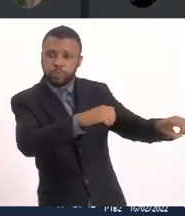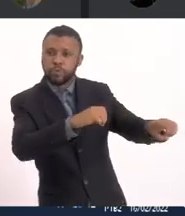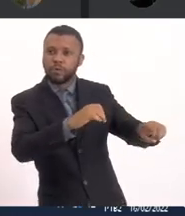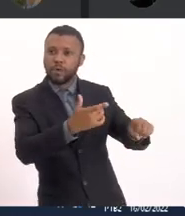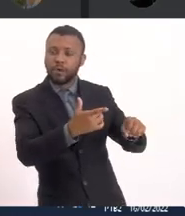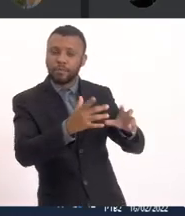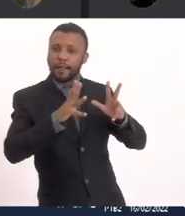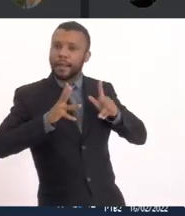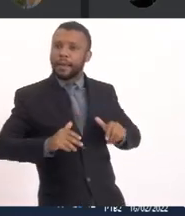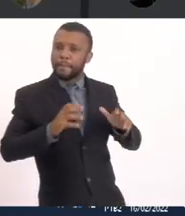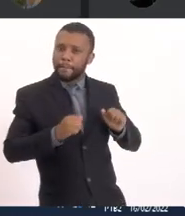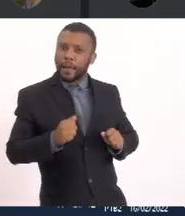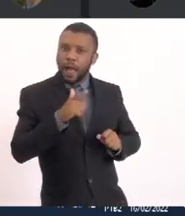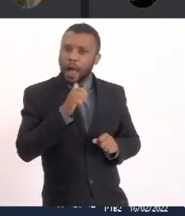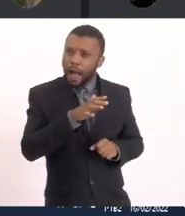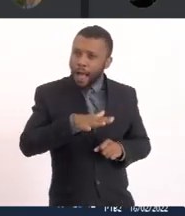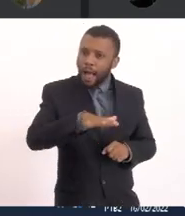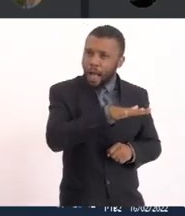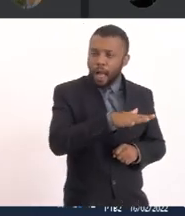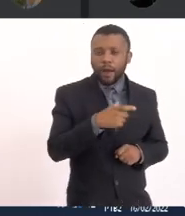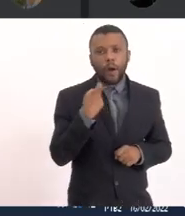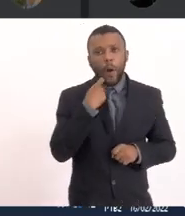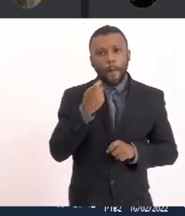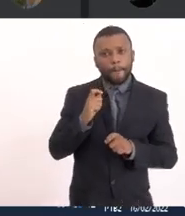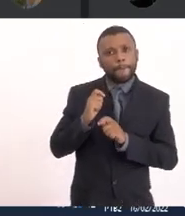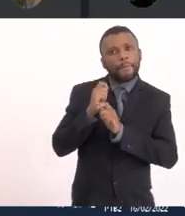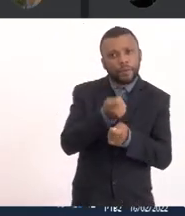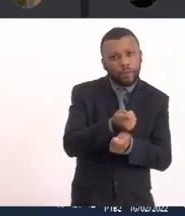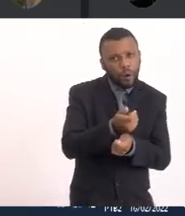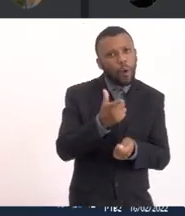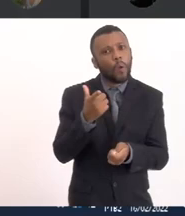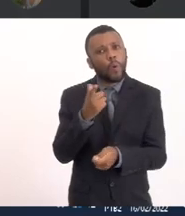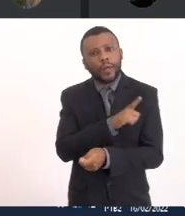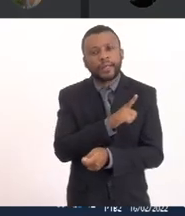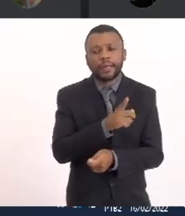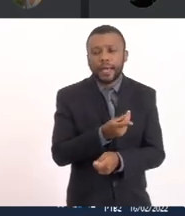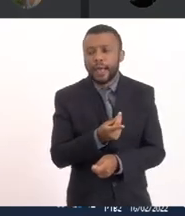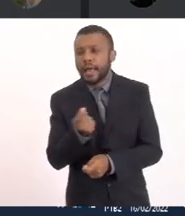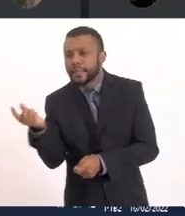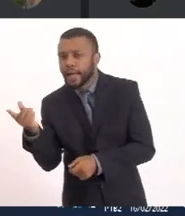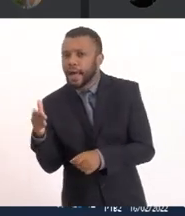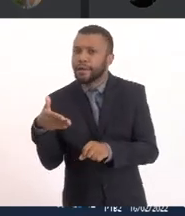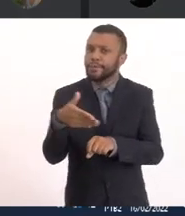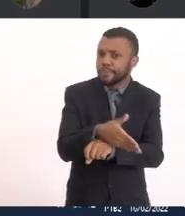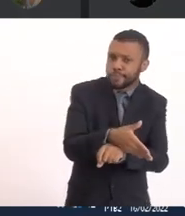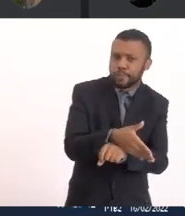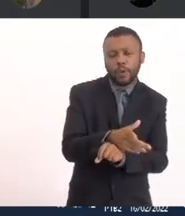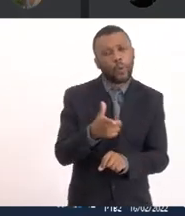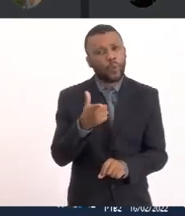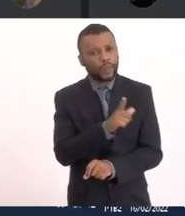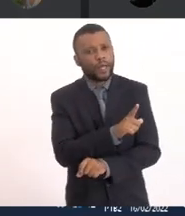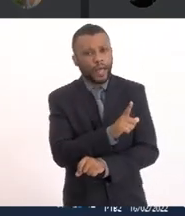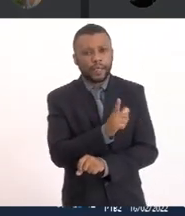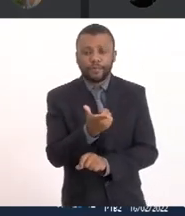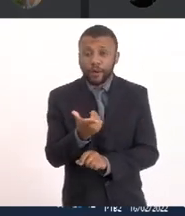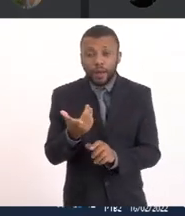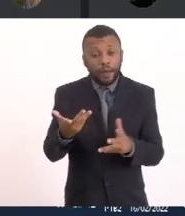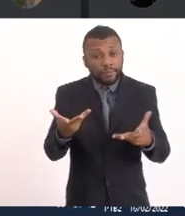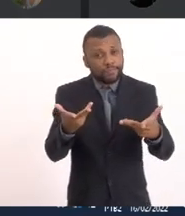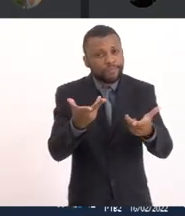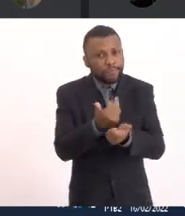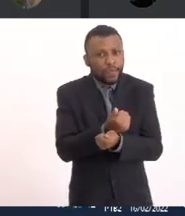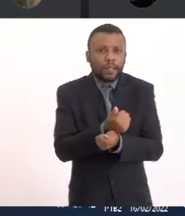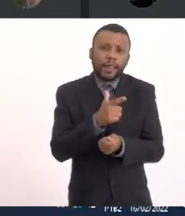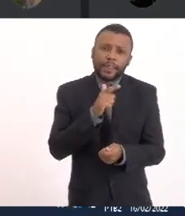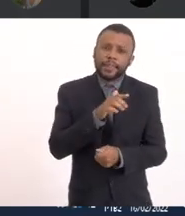pescadores Poderem entrar e sair E obviamente Paralelamente Com saneamento de esgoto À medida que for melhorando A qualidade da lagoa